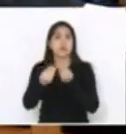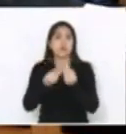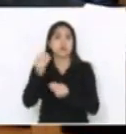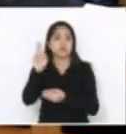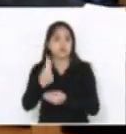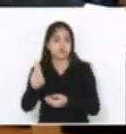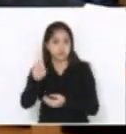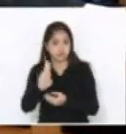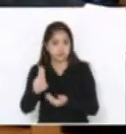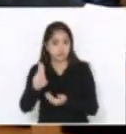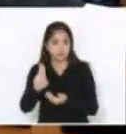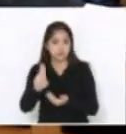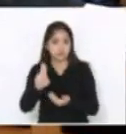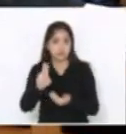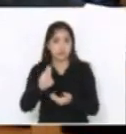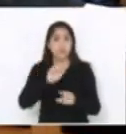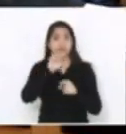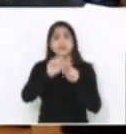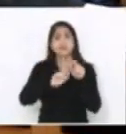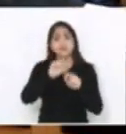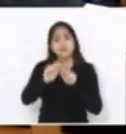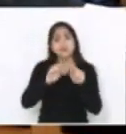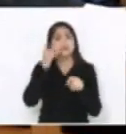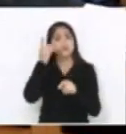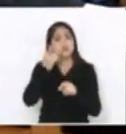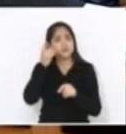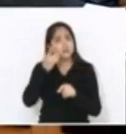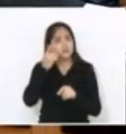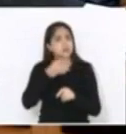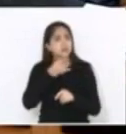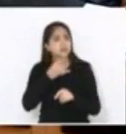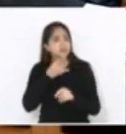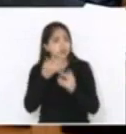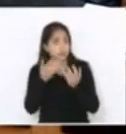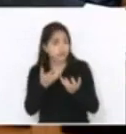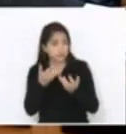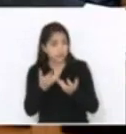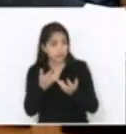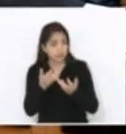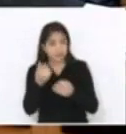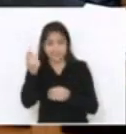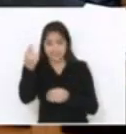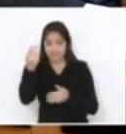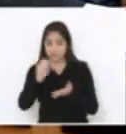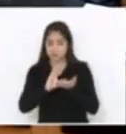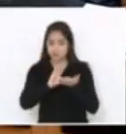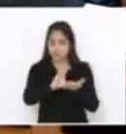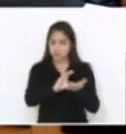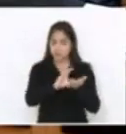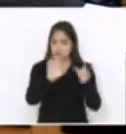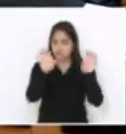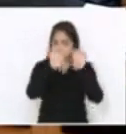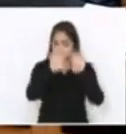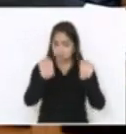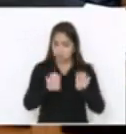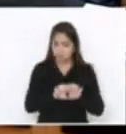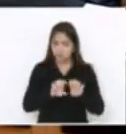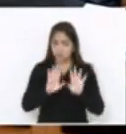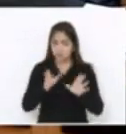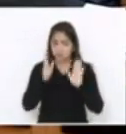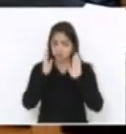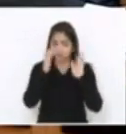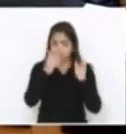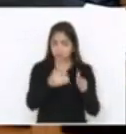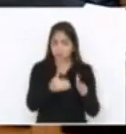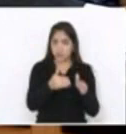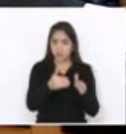E o que é deputado Cobalquim? No dinheiro que vai para a infraestrutura, que já está previsto, não é, não tem